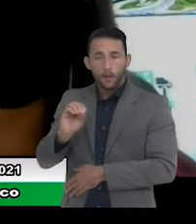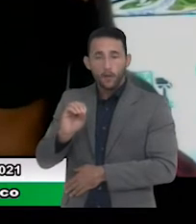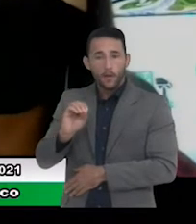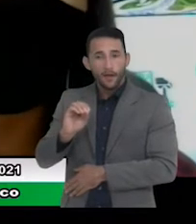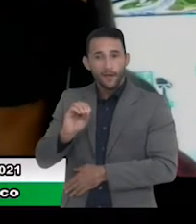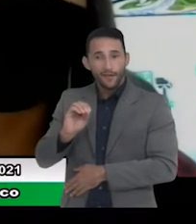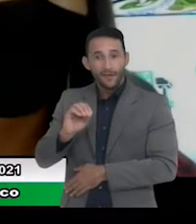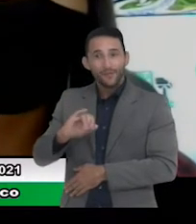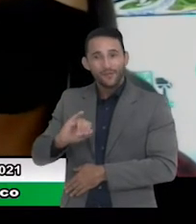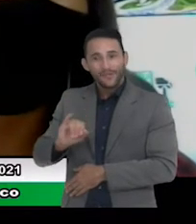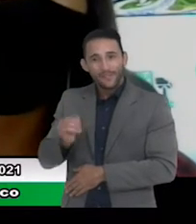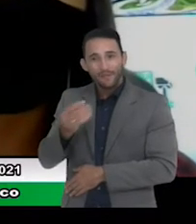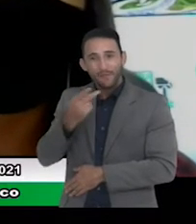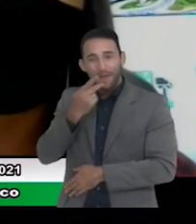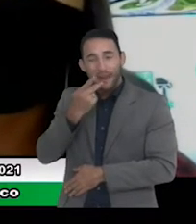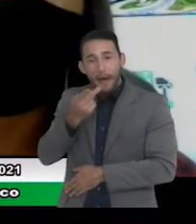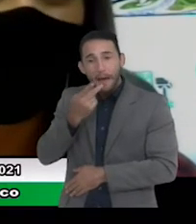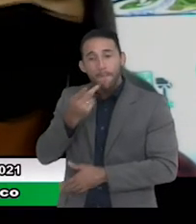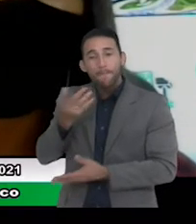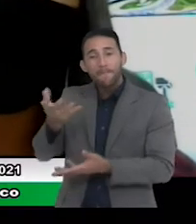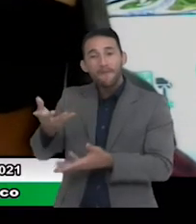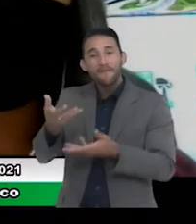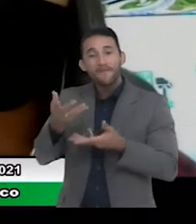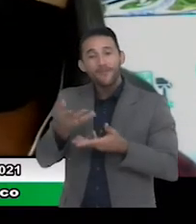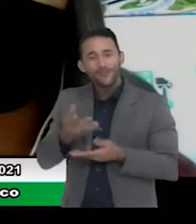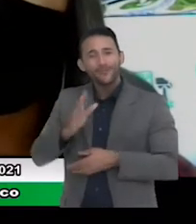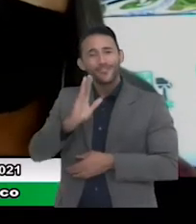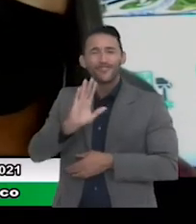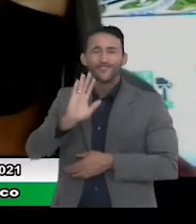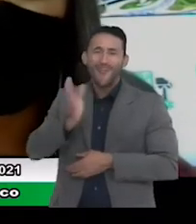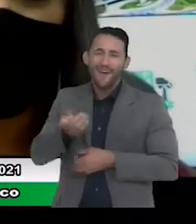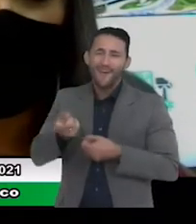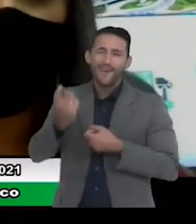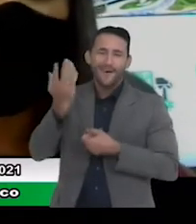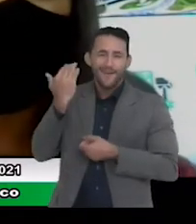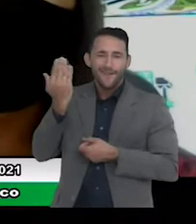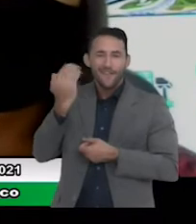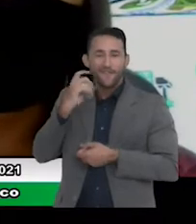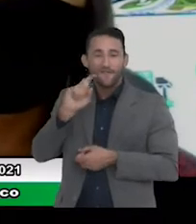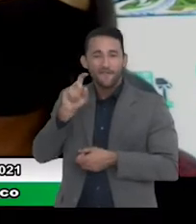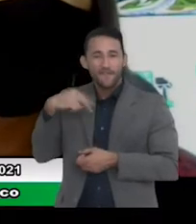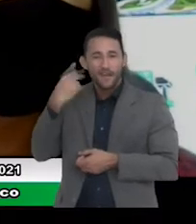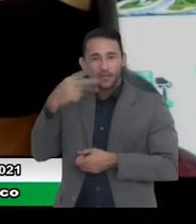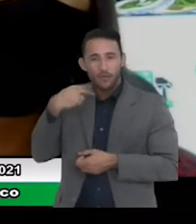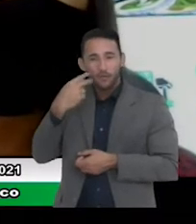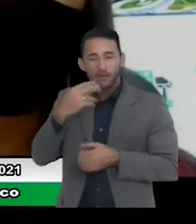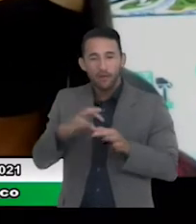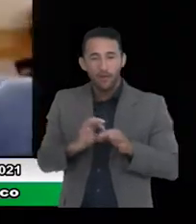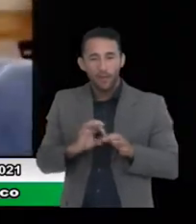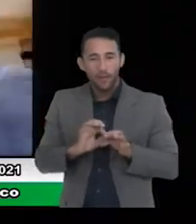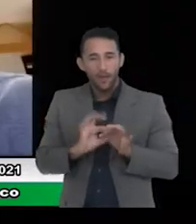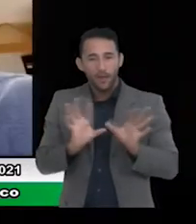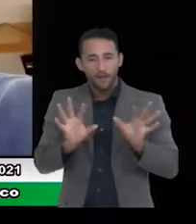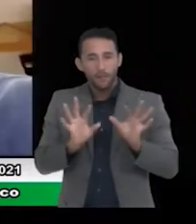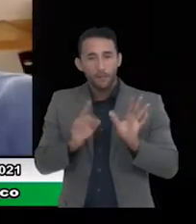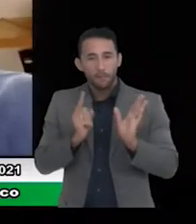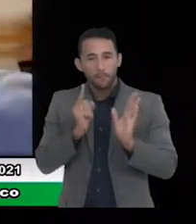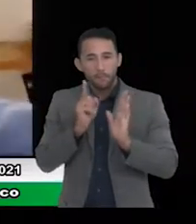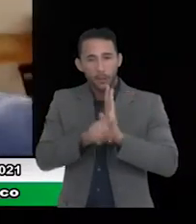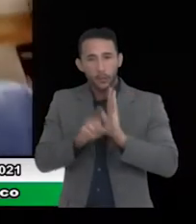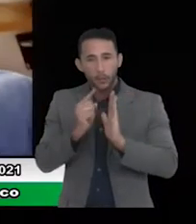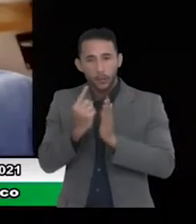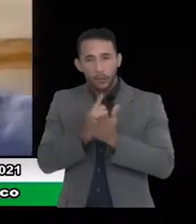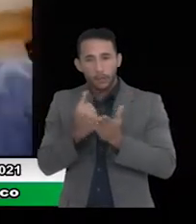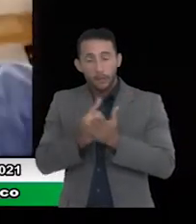seja muito bem-vindo a essa casa que sempre foi tua fique à vontade para fazer suas considerações certo Elza eu quero